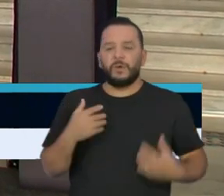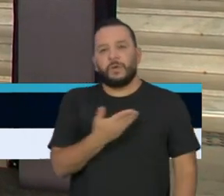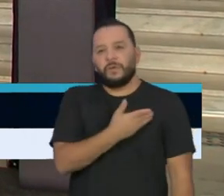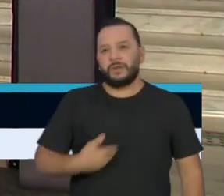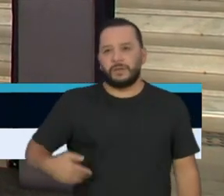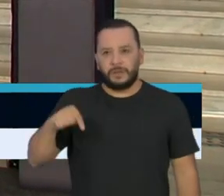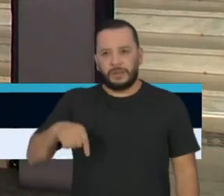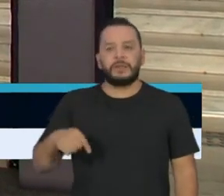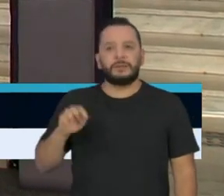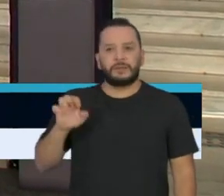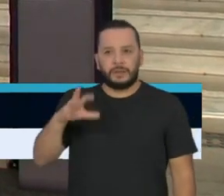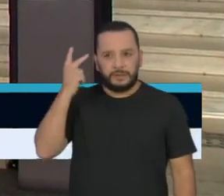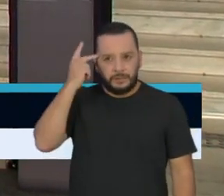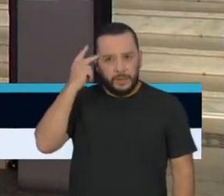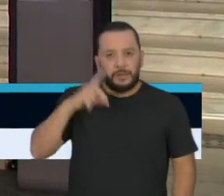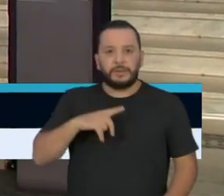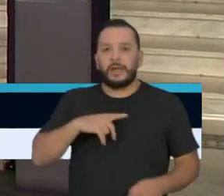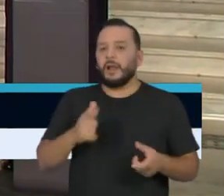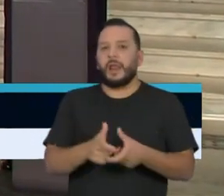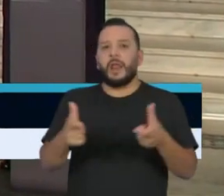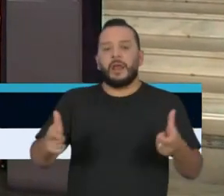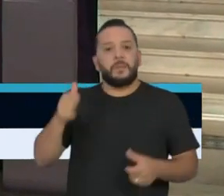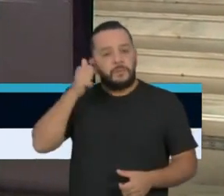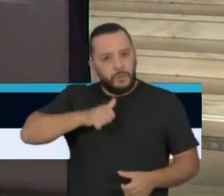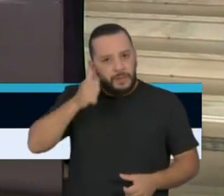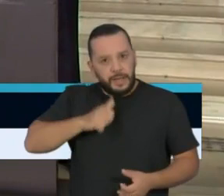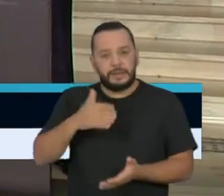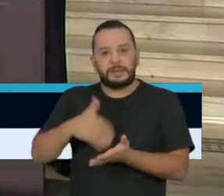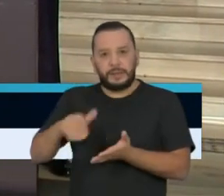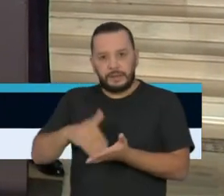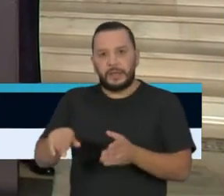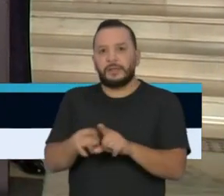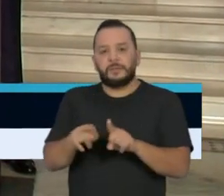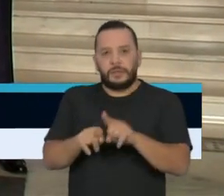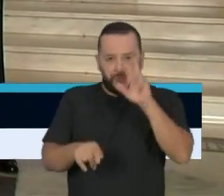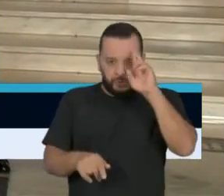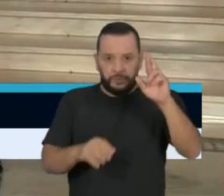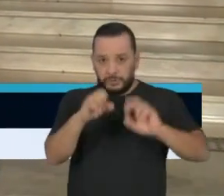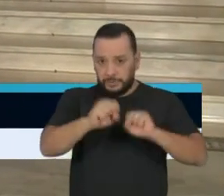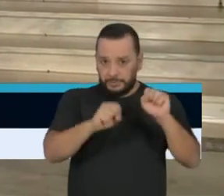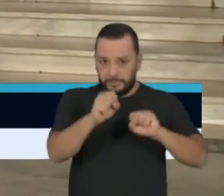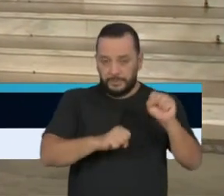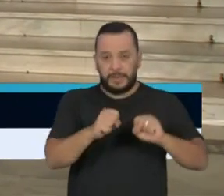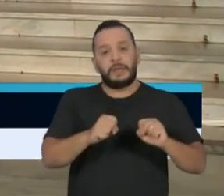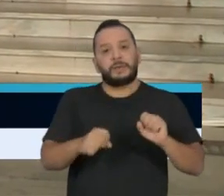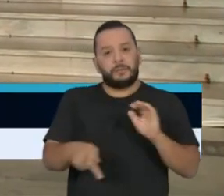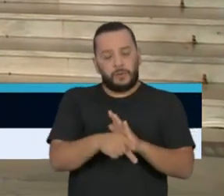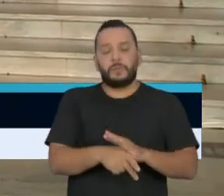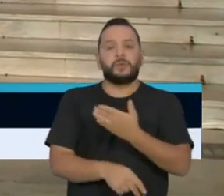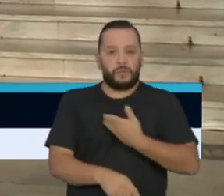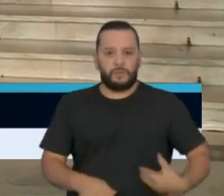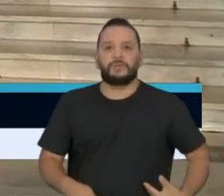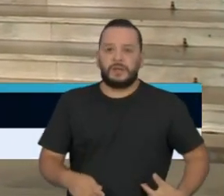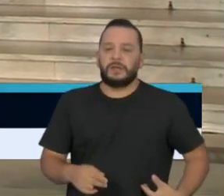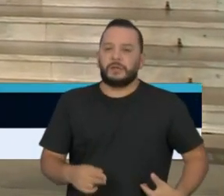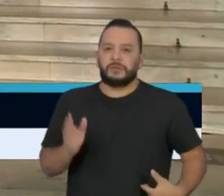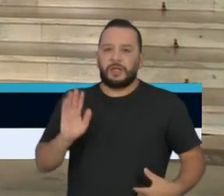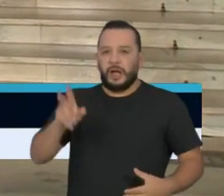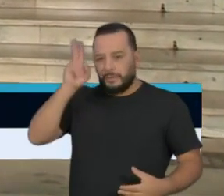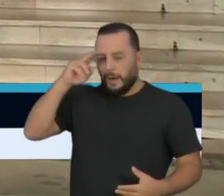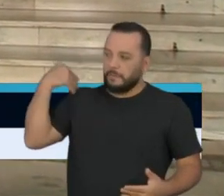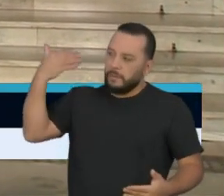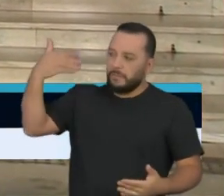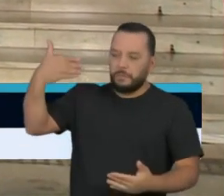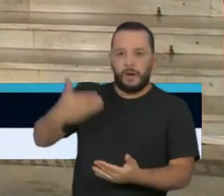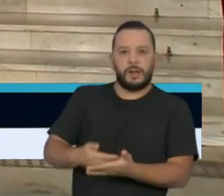número de mulheres secretárias e dirigentes de empresas estatais da história aqui de São Paulo. E